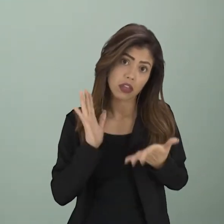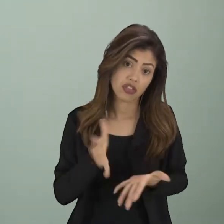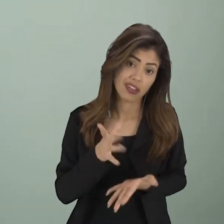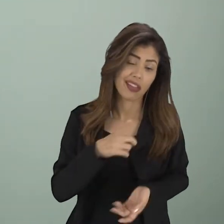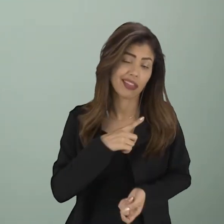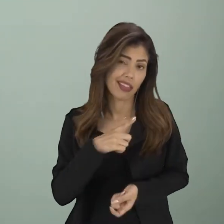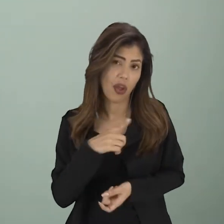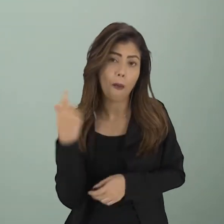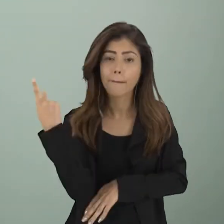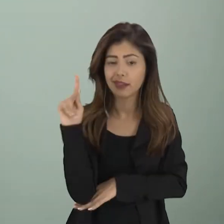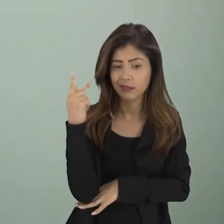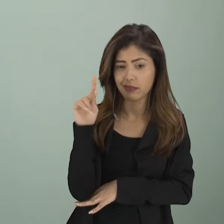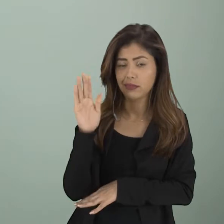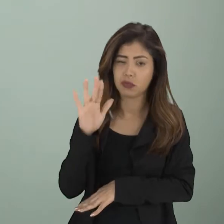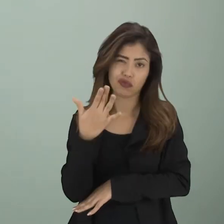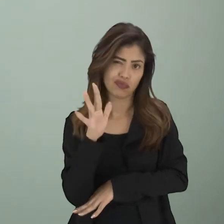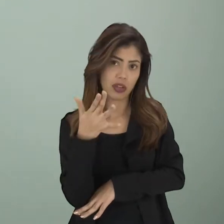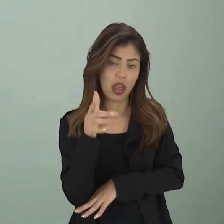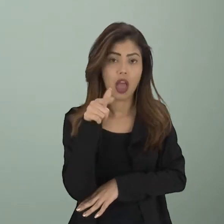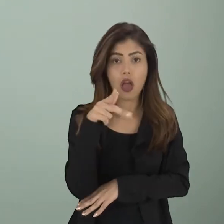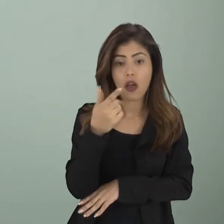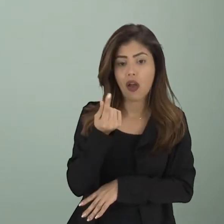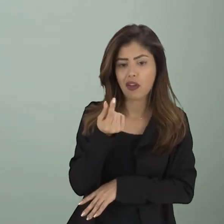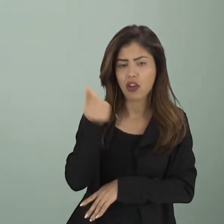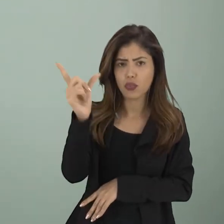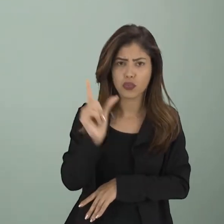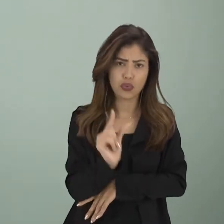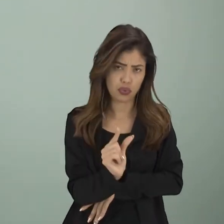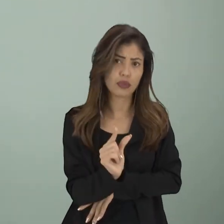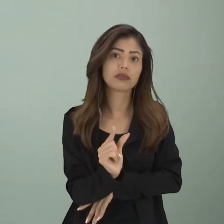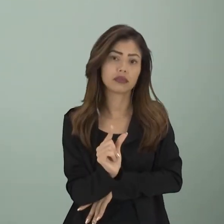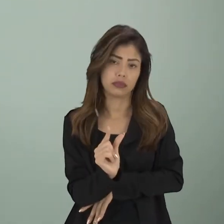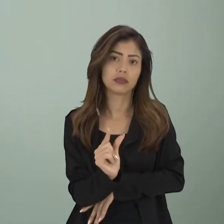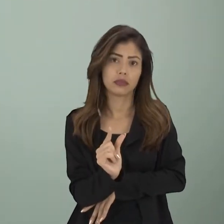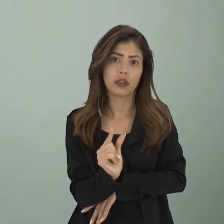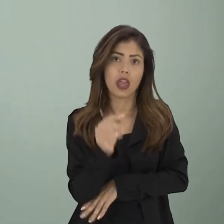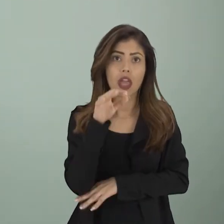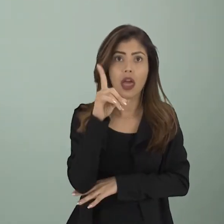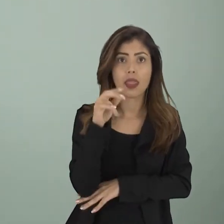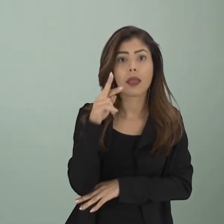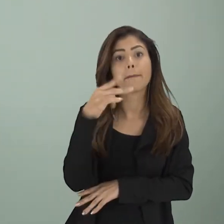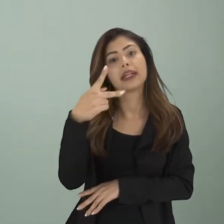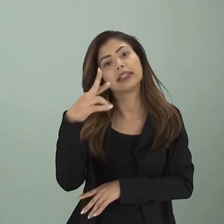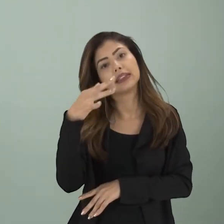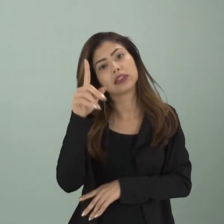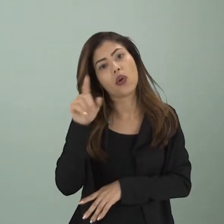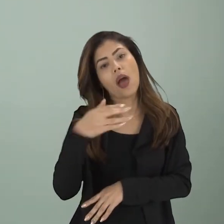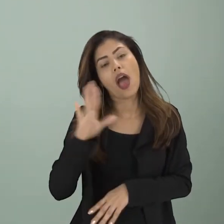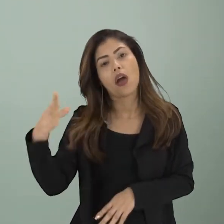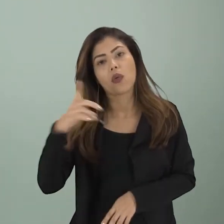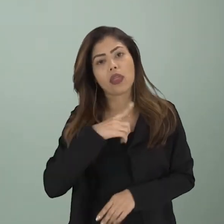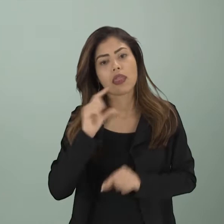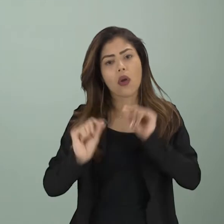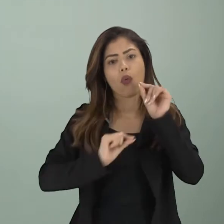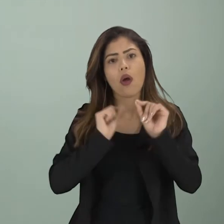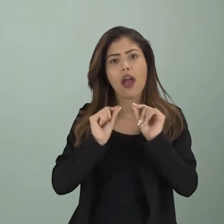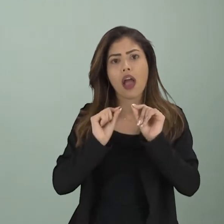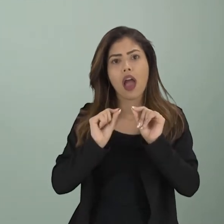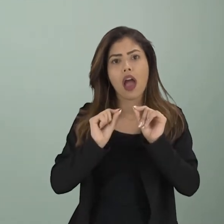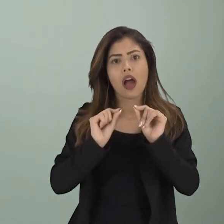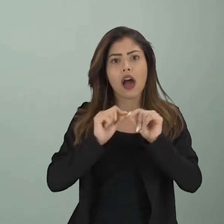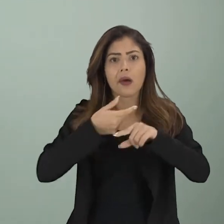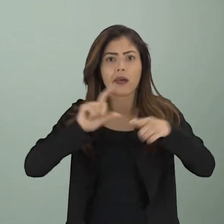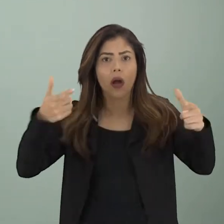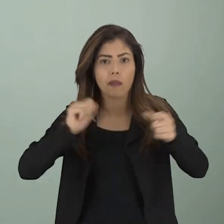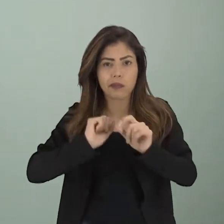geralmente é um período, né? Onde os gastos são reduzidos. E a depressão é quando essa recessão, ela é acentuada,